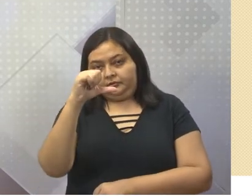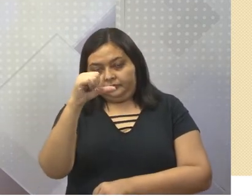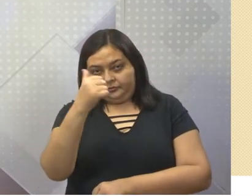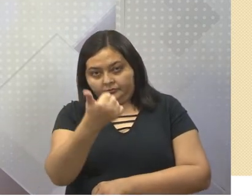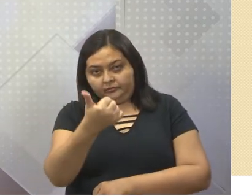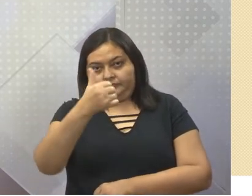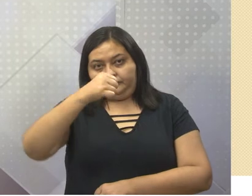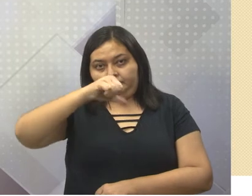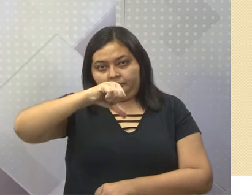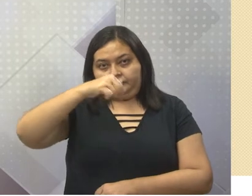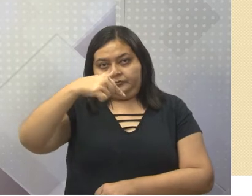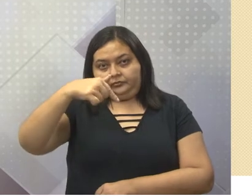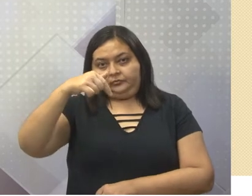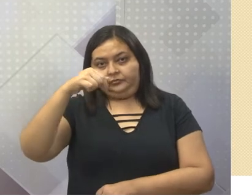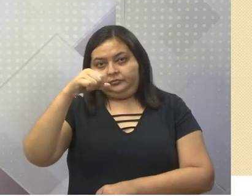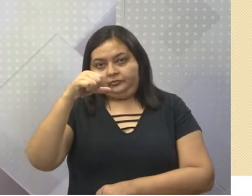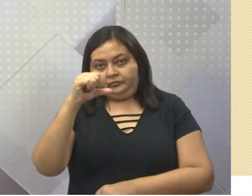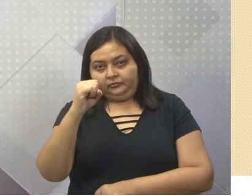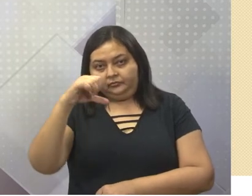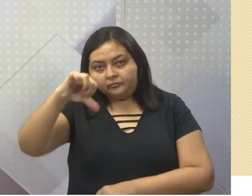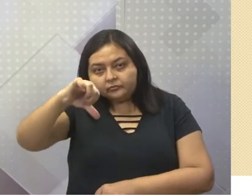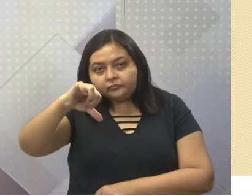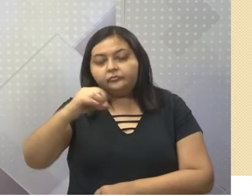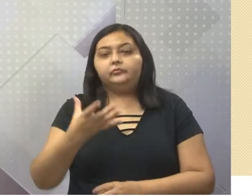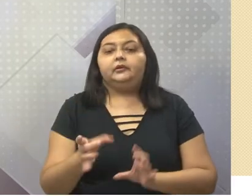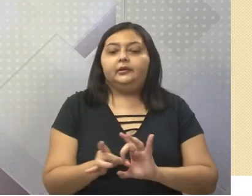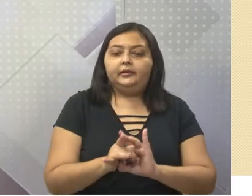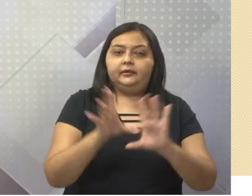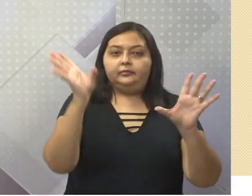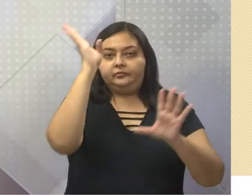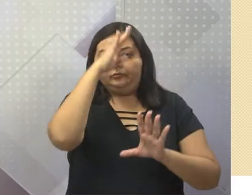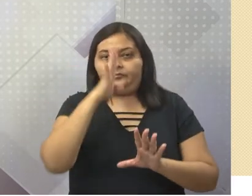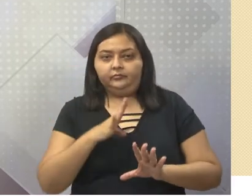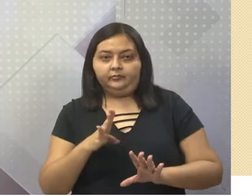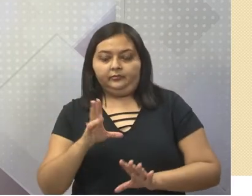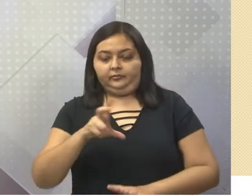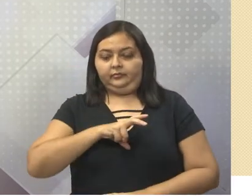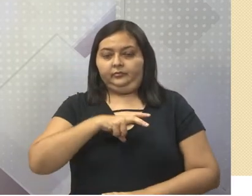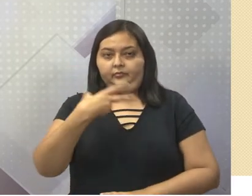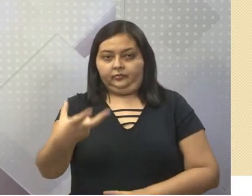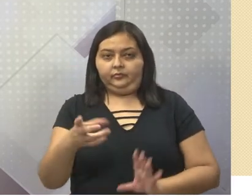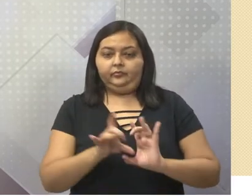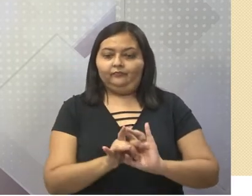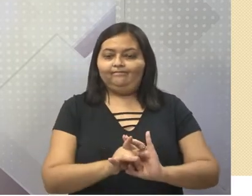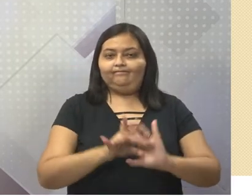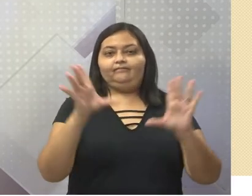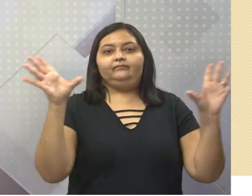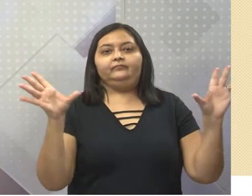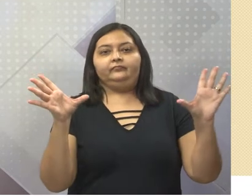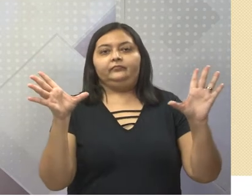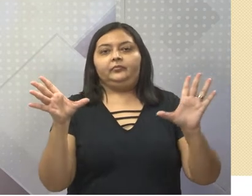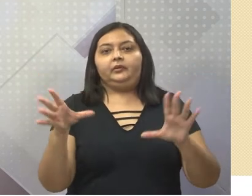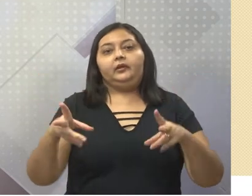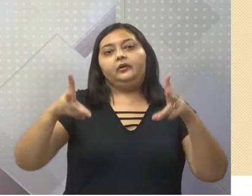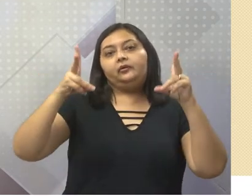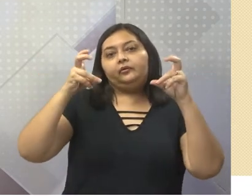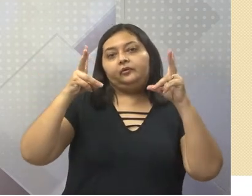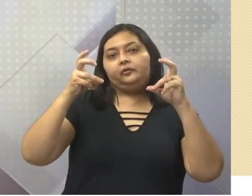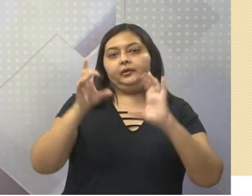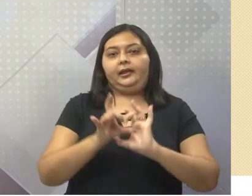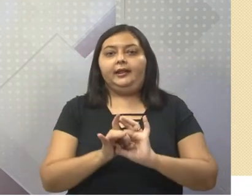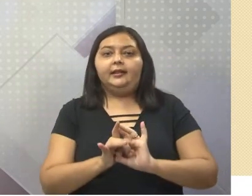principal objetivo era libertar o Brasil do domínio português. O lema da Conjuração Mineira era